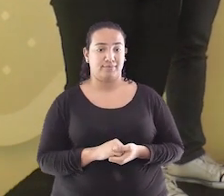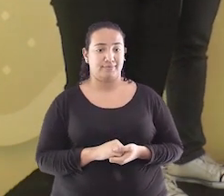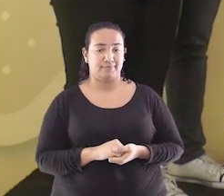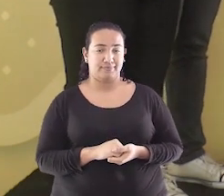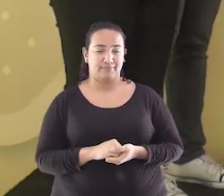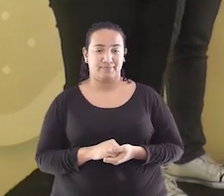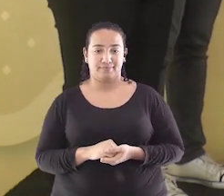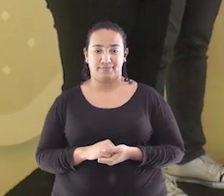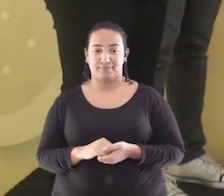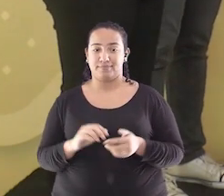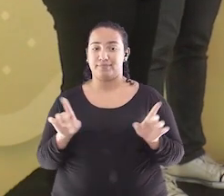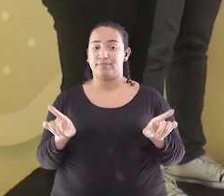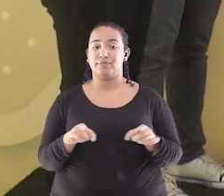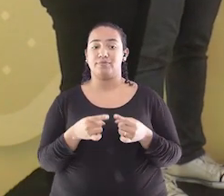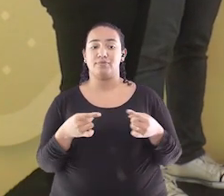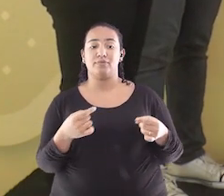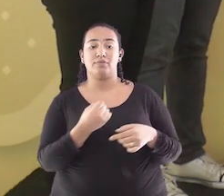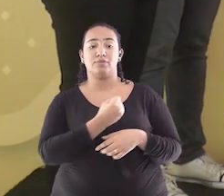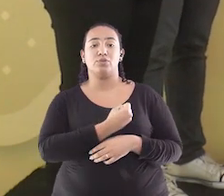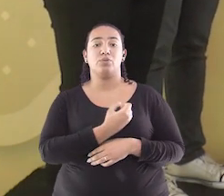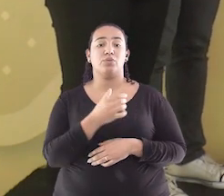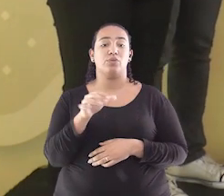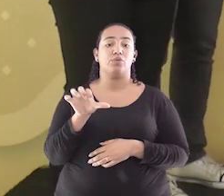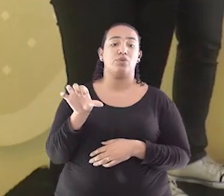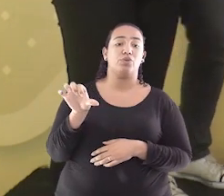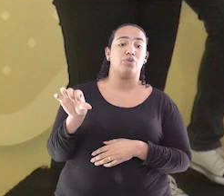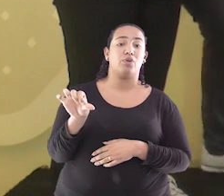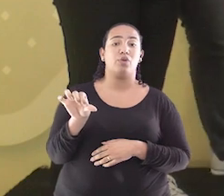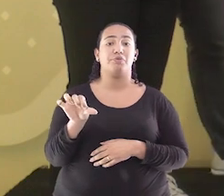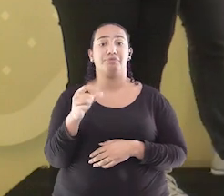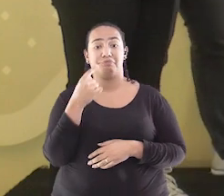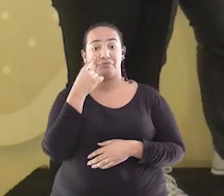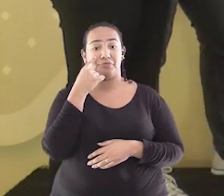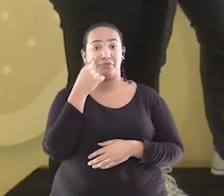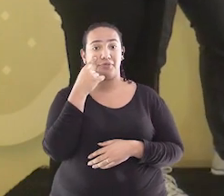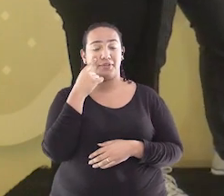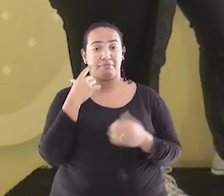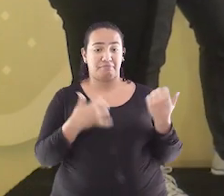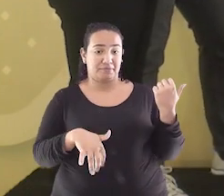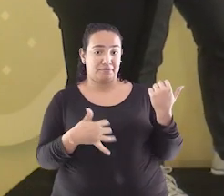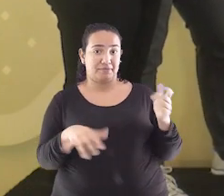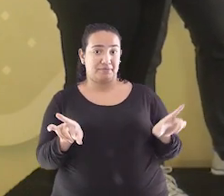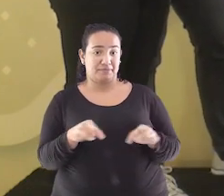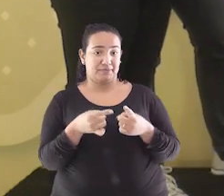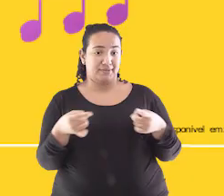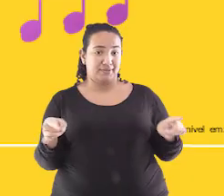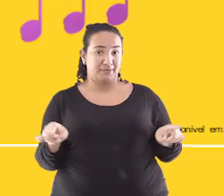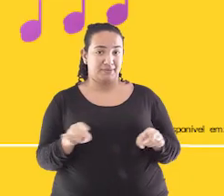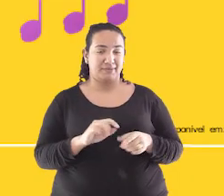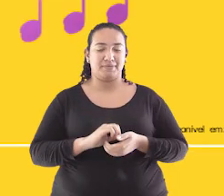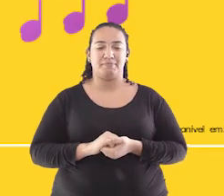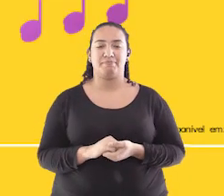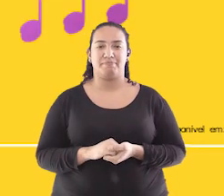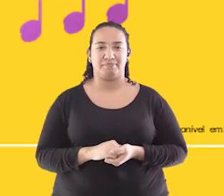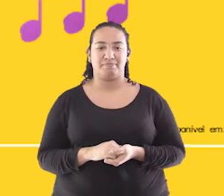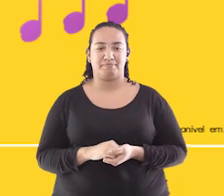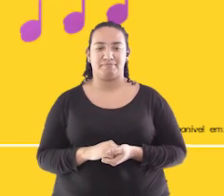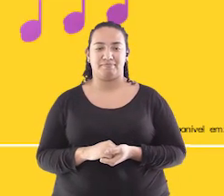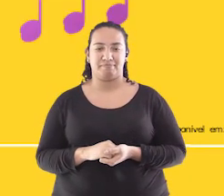A música número 9 Vamos lá? Toca aí, Fabrício, para nós E